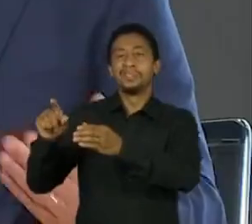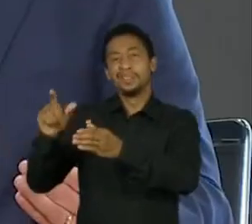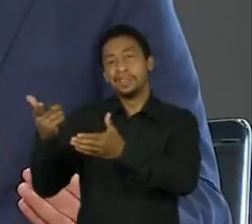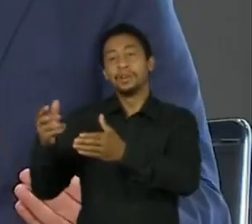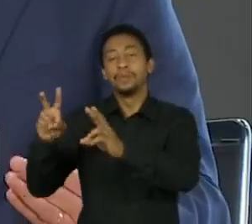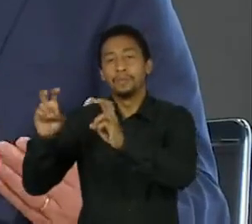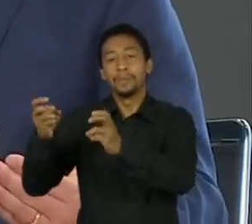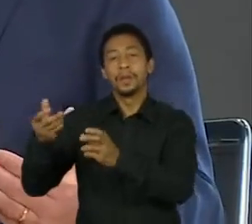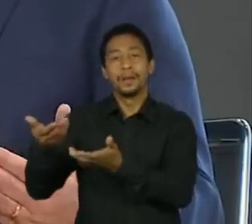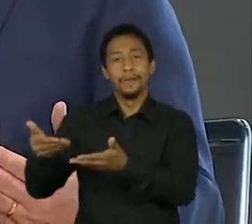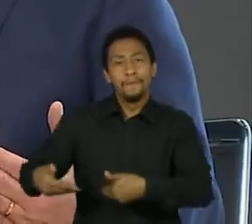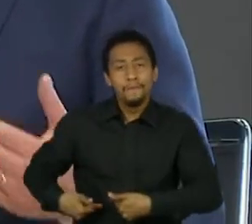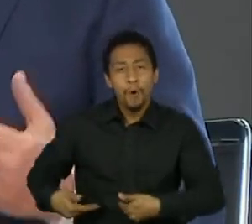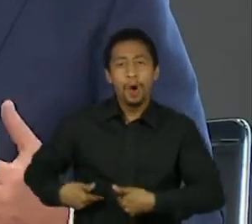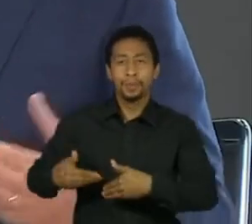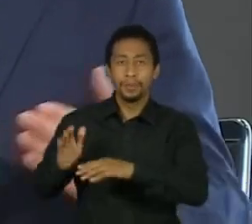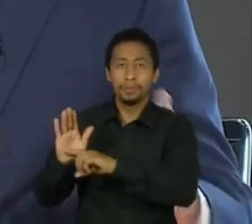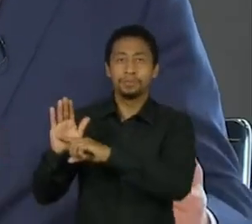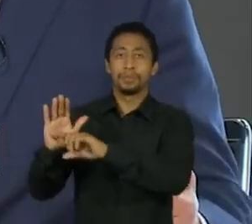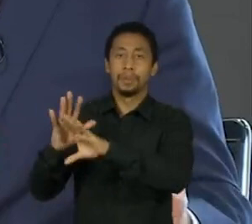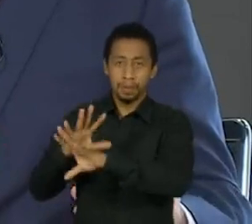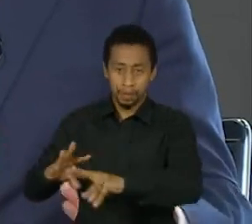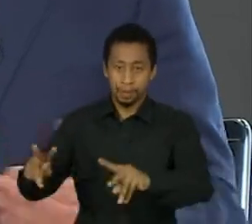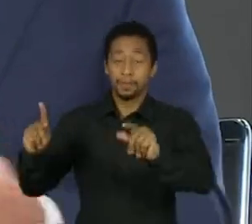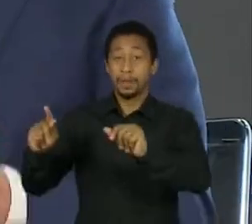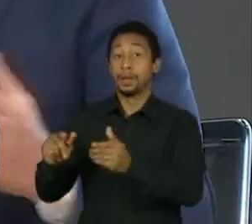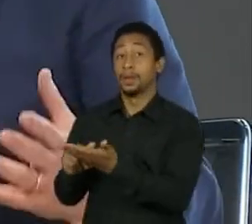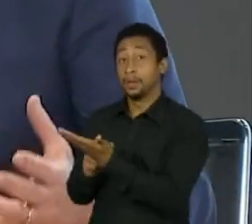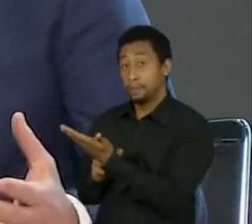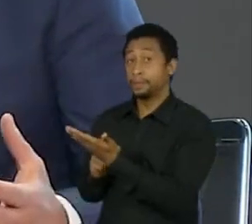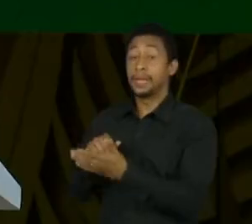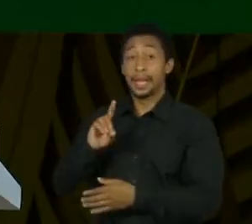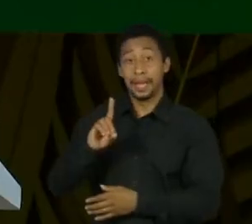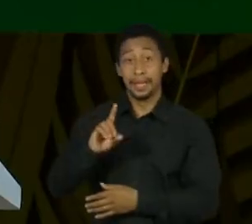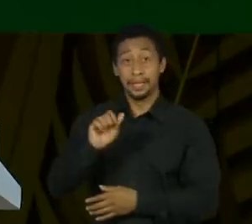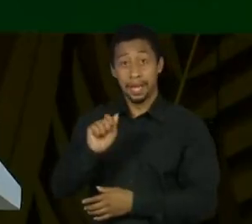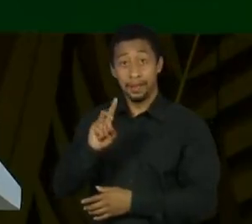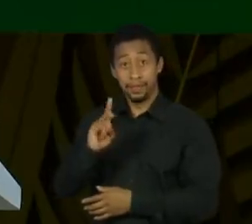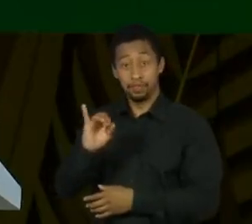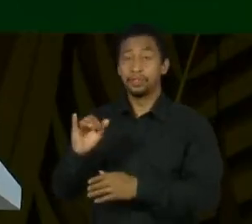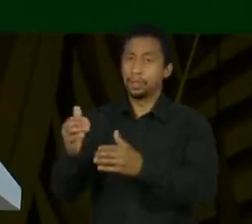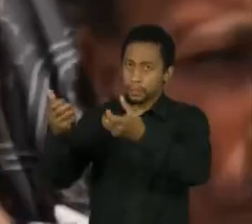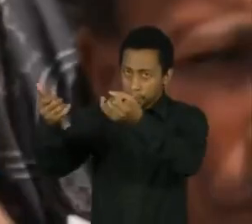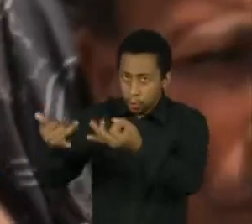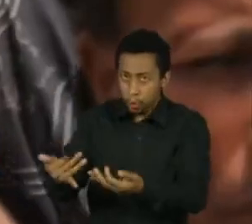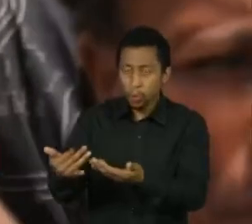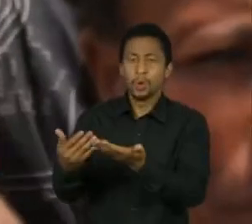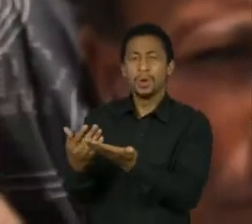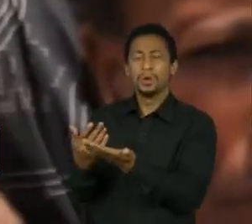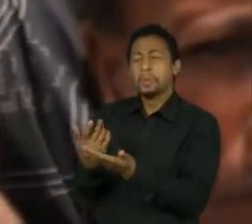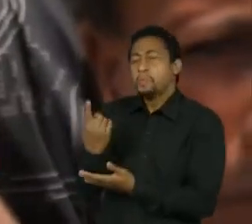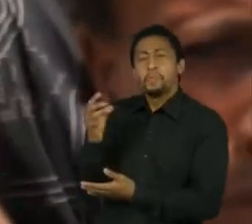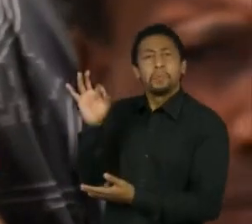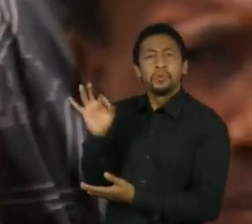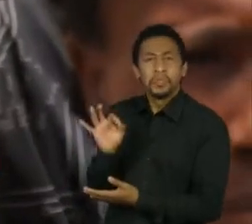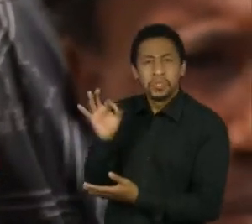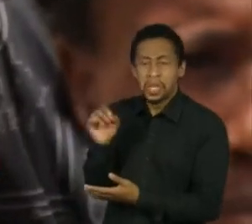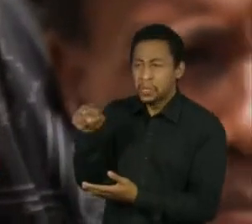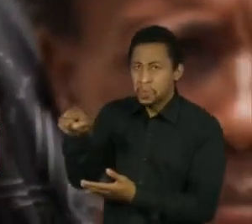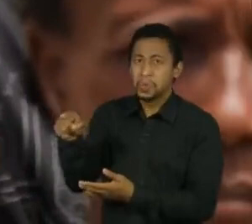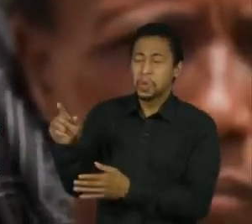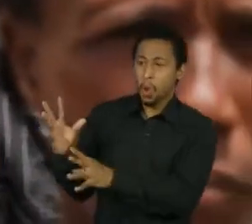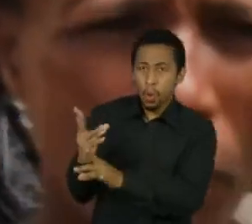Bezley. Ele disse que com apenas 2% das fortunas de Elon Musk ou de Jeff Bezos, seria possível evitar que